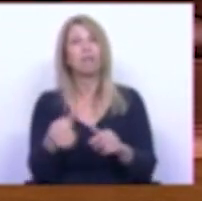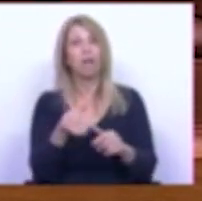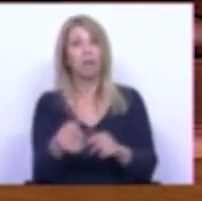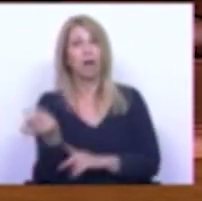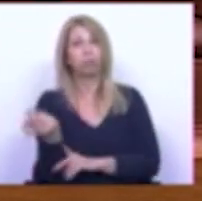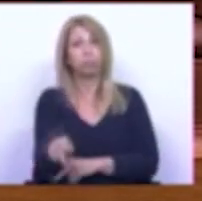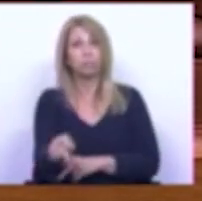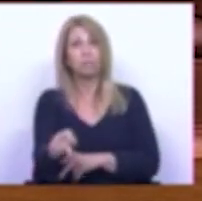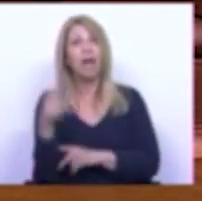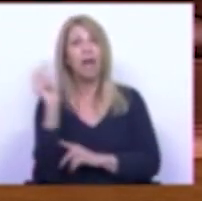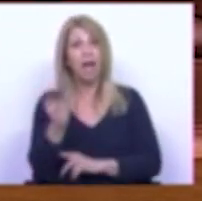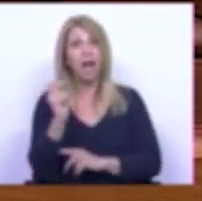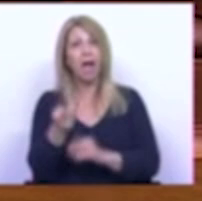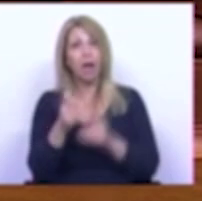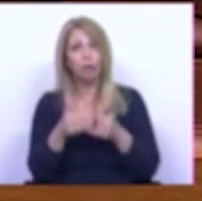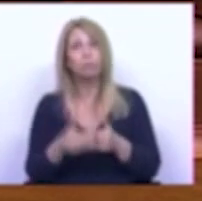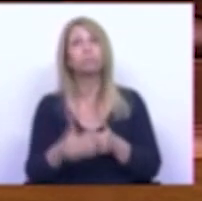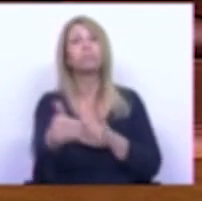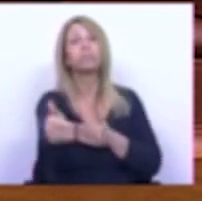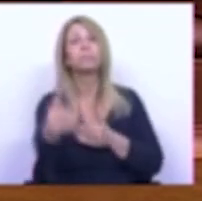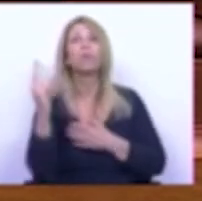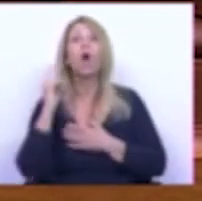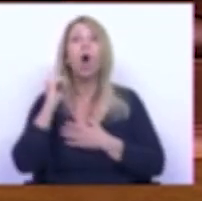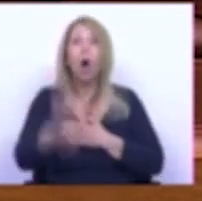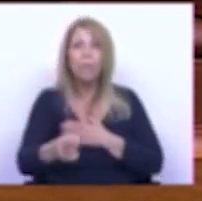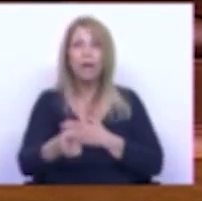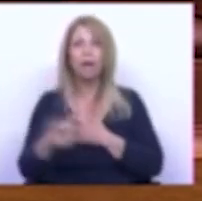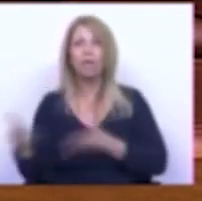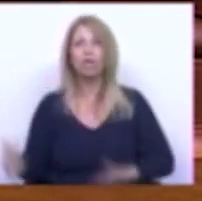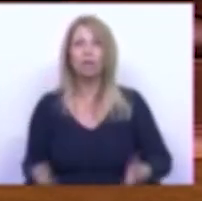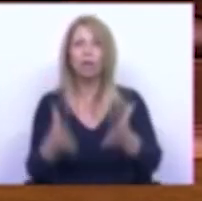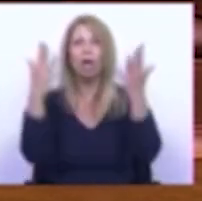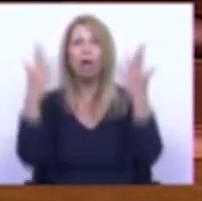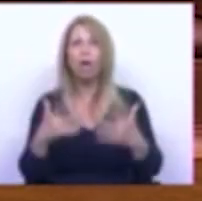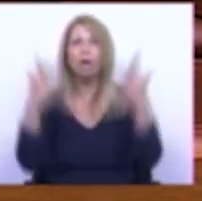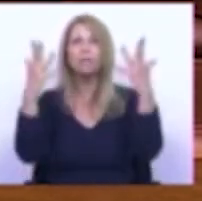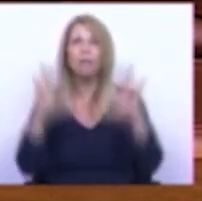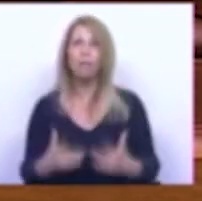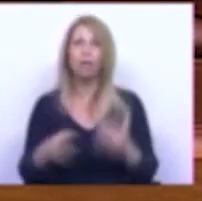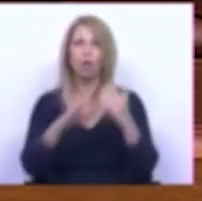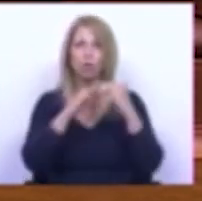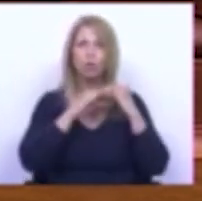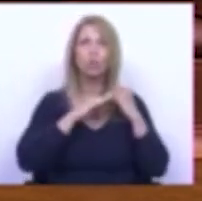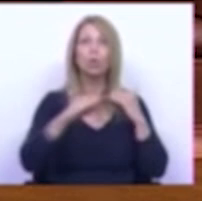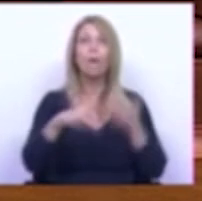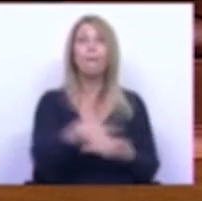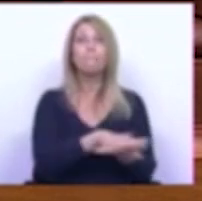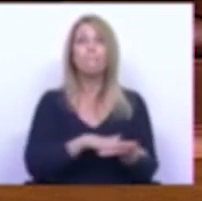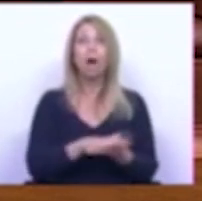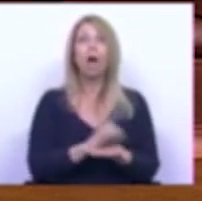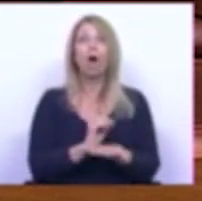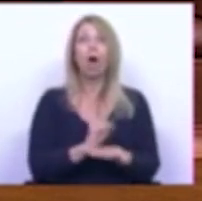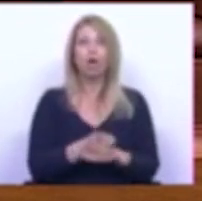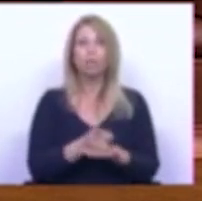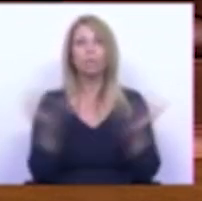longo dos próximos anos obrigava a uma estratégia orçamental sustentada para a sua